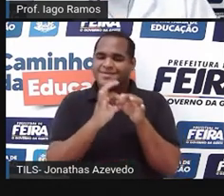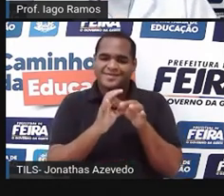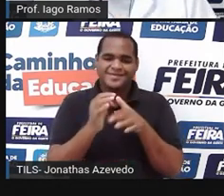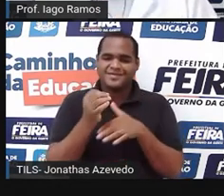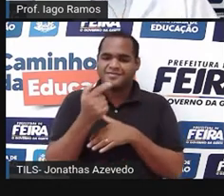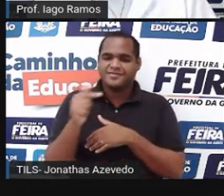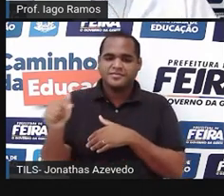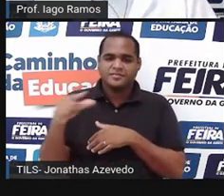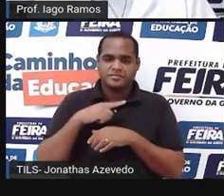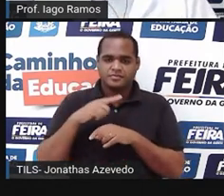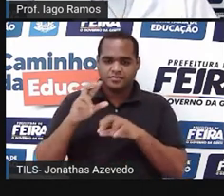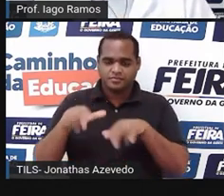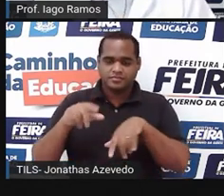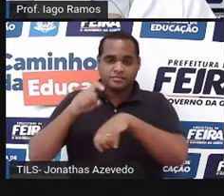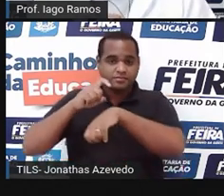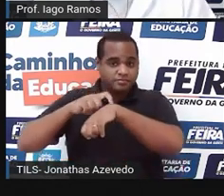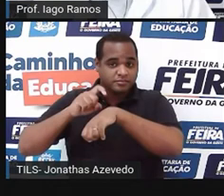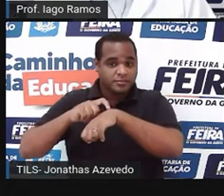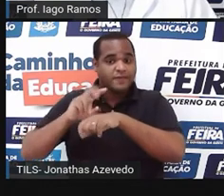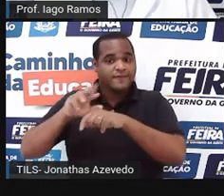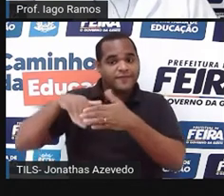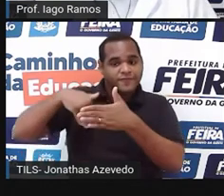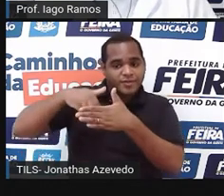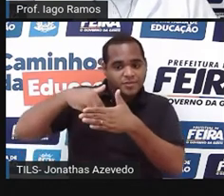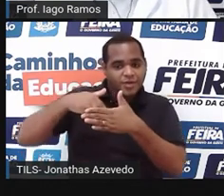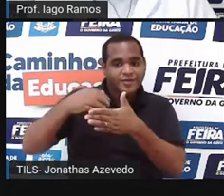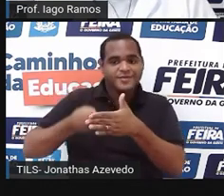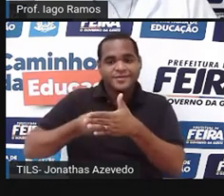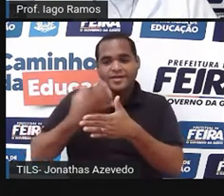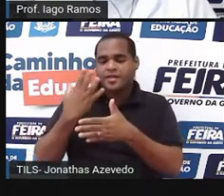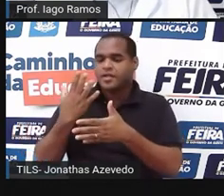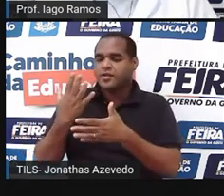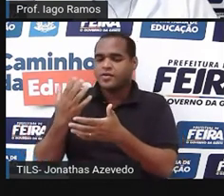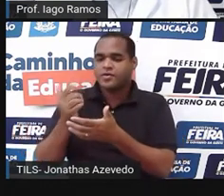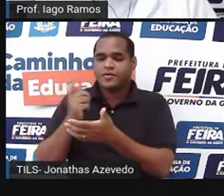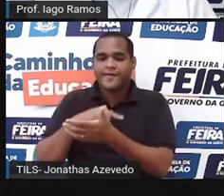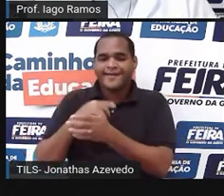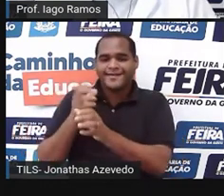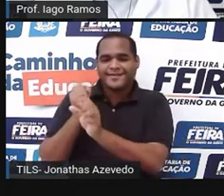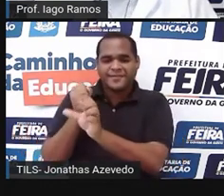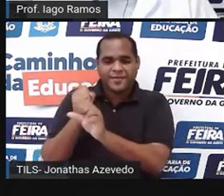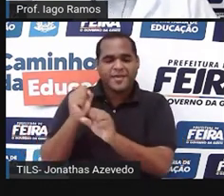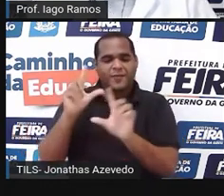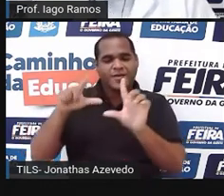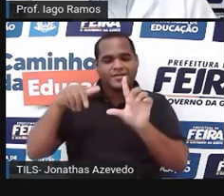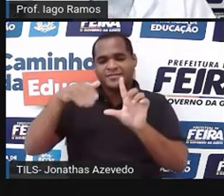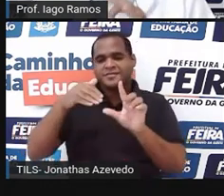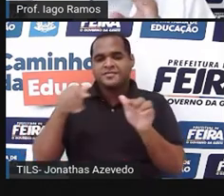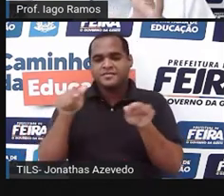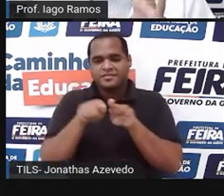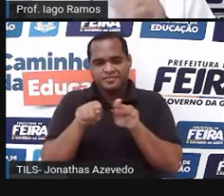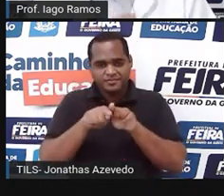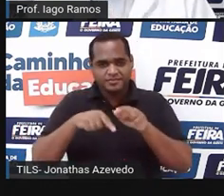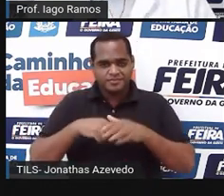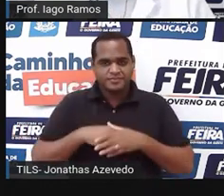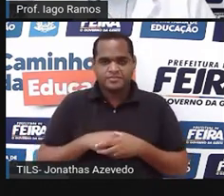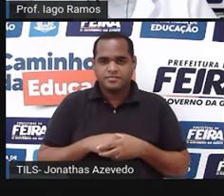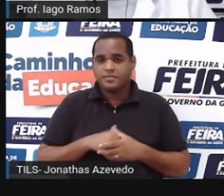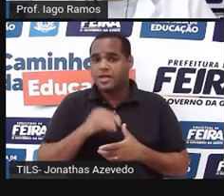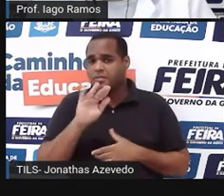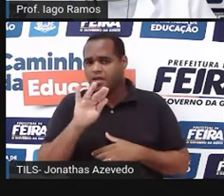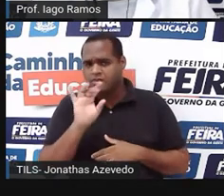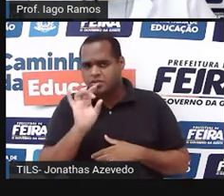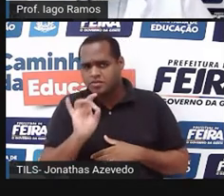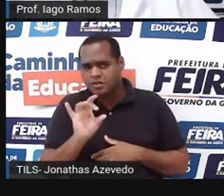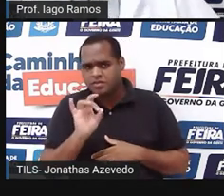tempo de uma partida de futebol e quantidade de gols. Tá bom? Mas, não fica só